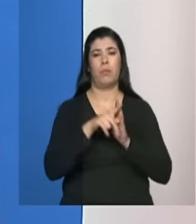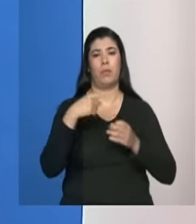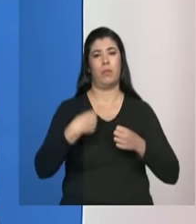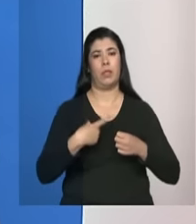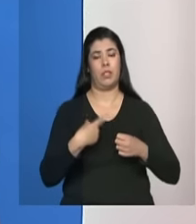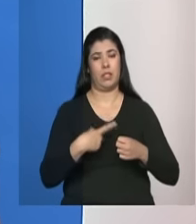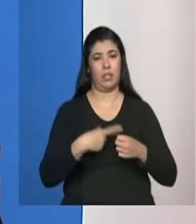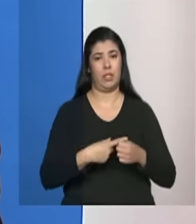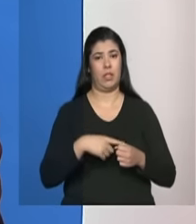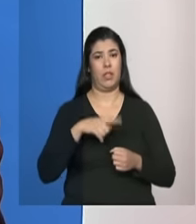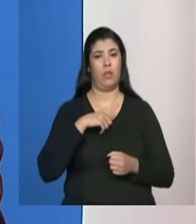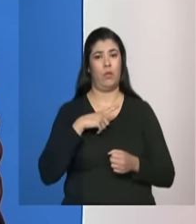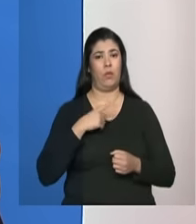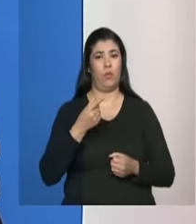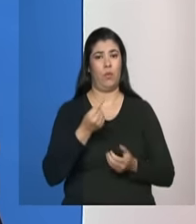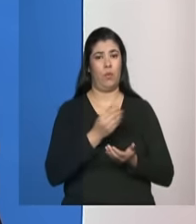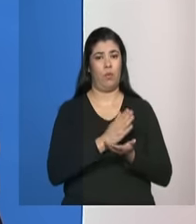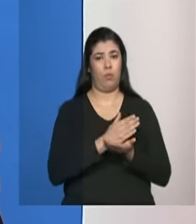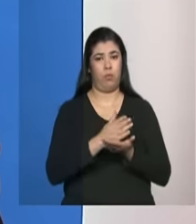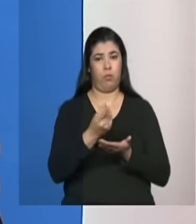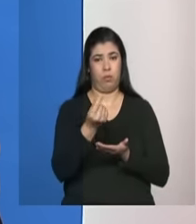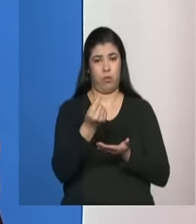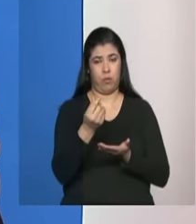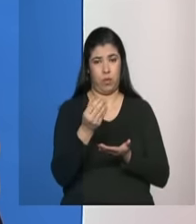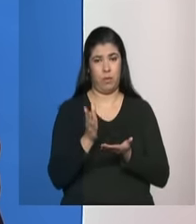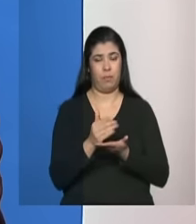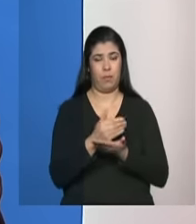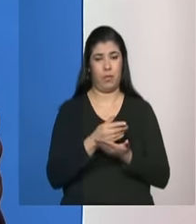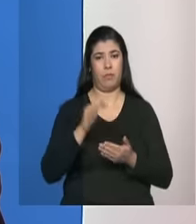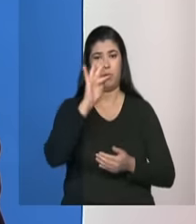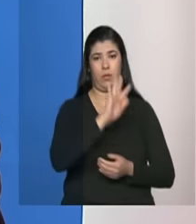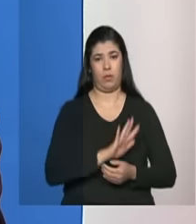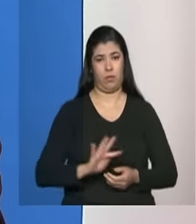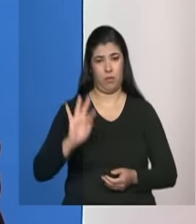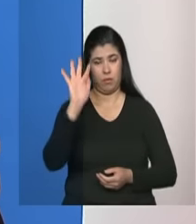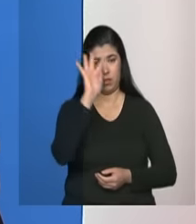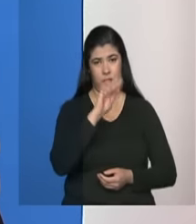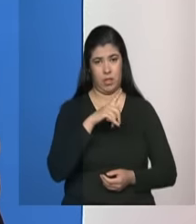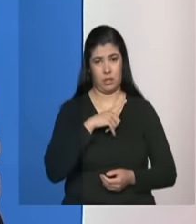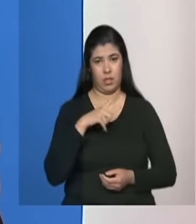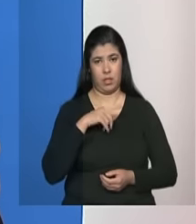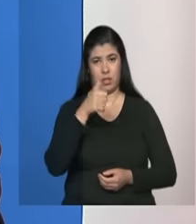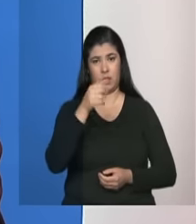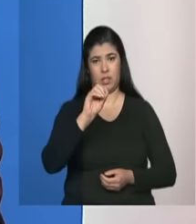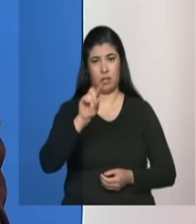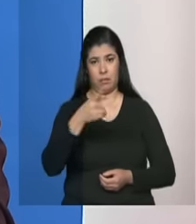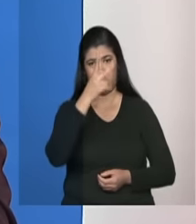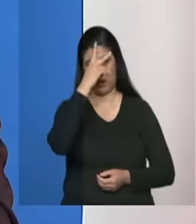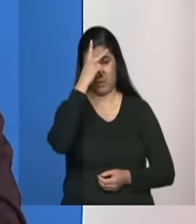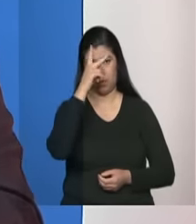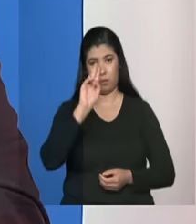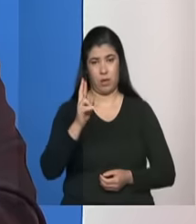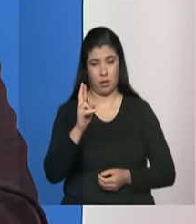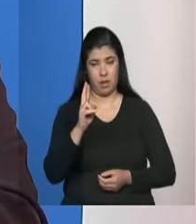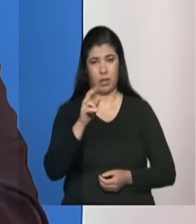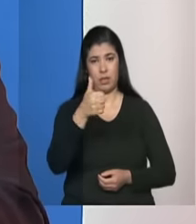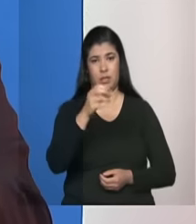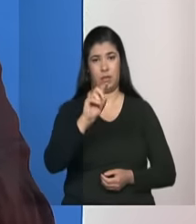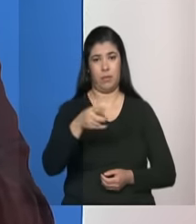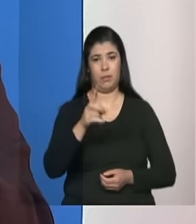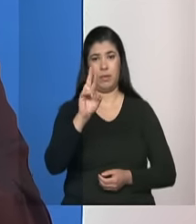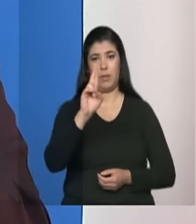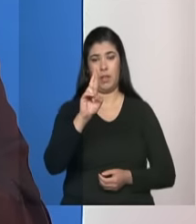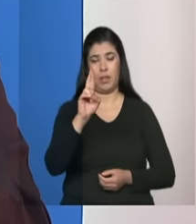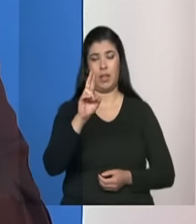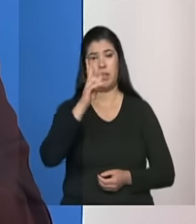cofinanciamento federal é uma referência de 10 mil reais para cada conjunto de 50 pessoas em serviços de acolhimento e isso se